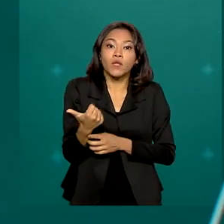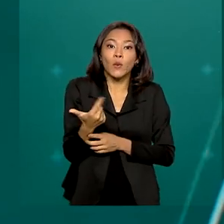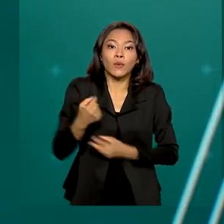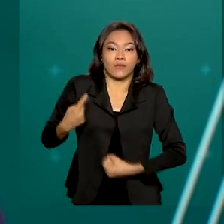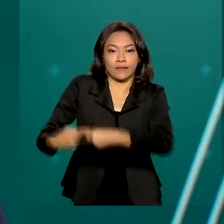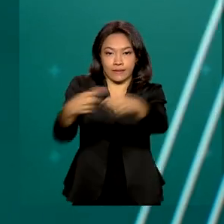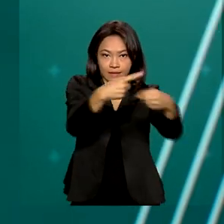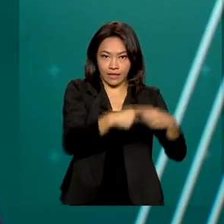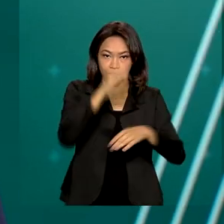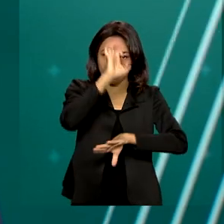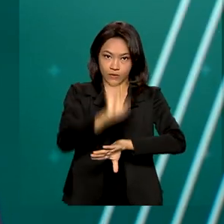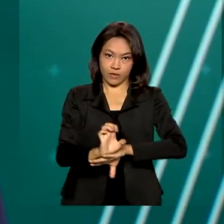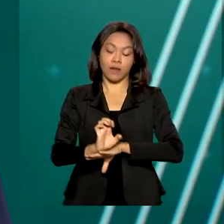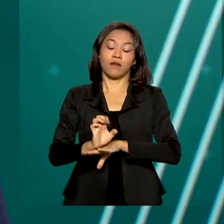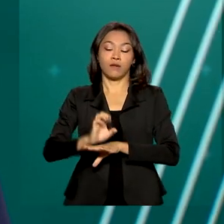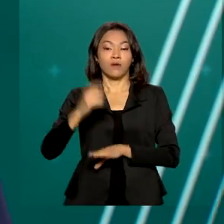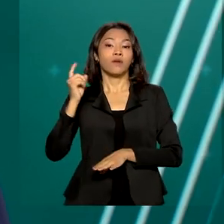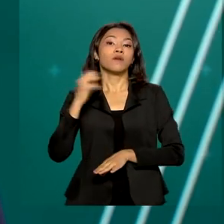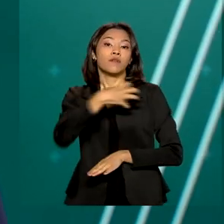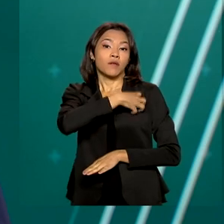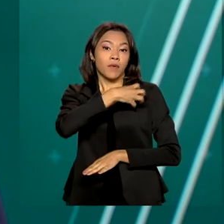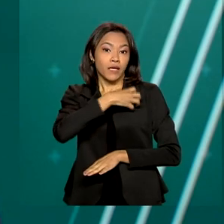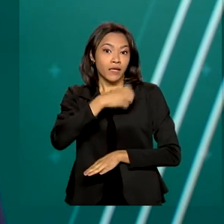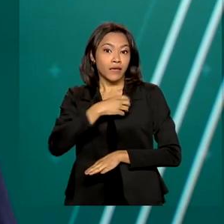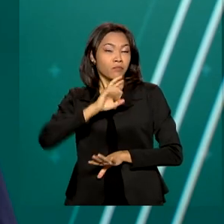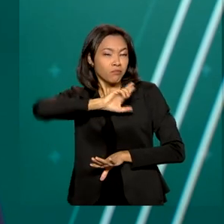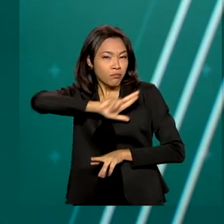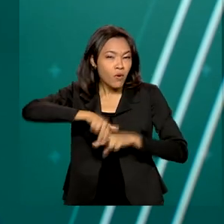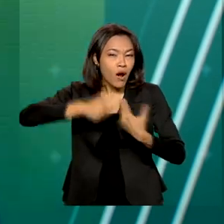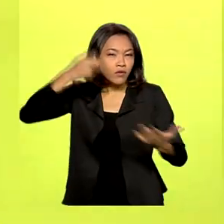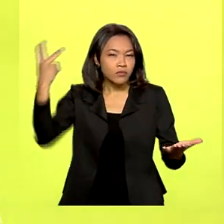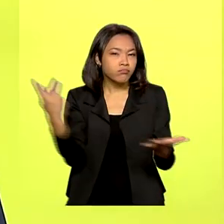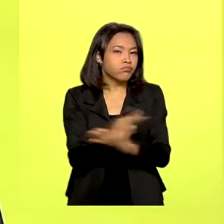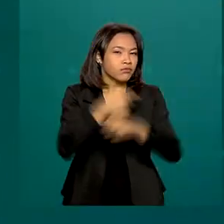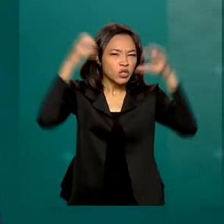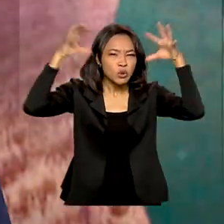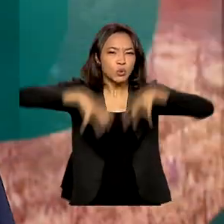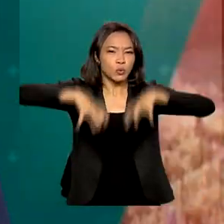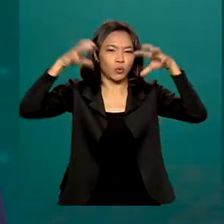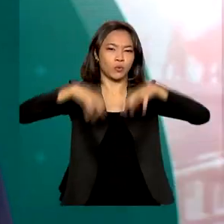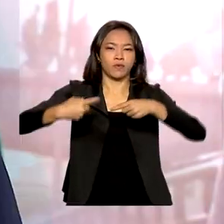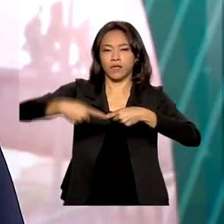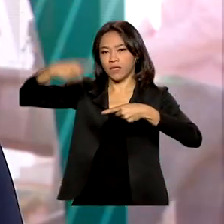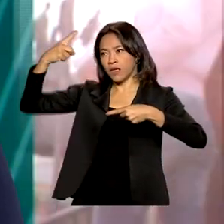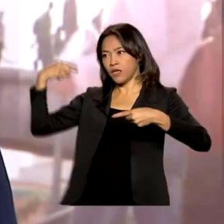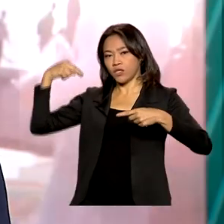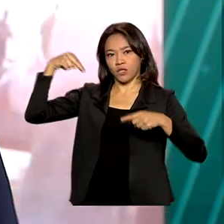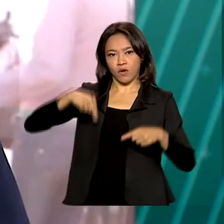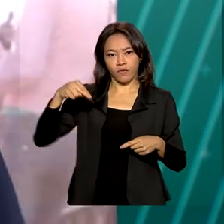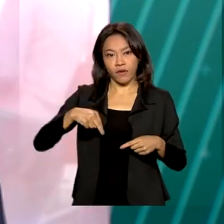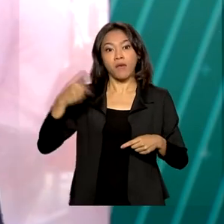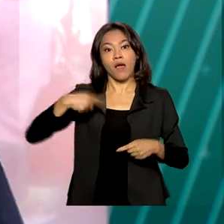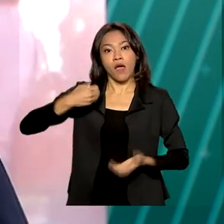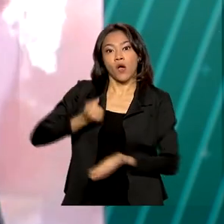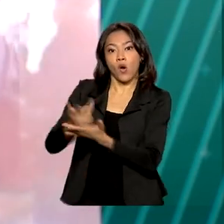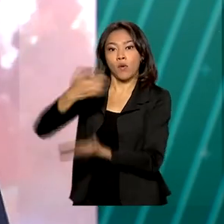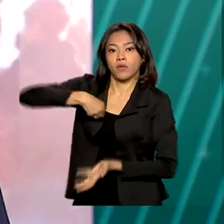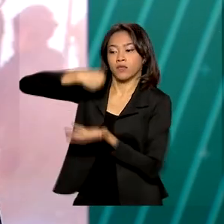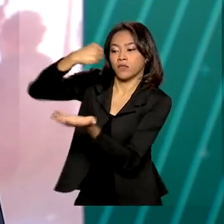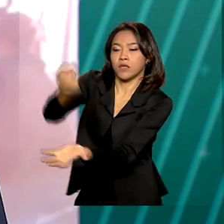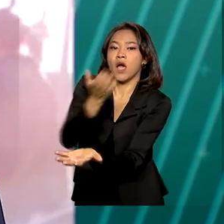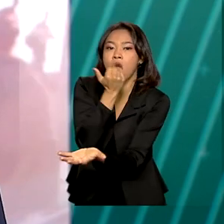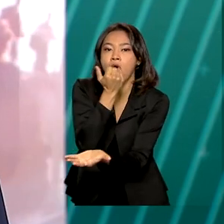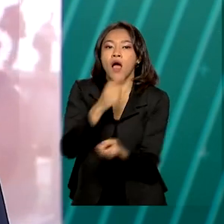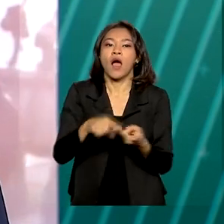atingidas pelas chuvas que caem no estado desde novembro. Os recursos serão utilizados na aquisição de cestas de alimentos, água mineral,